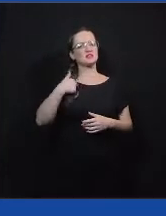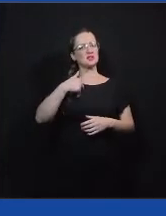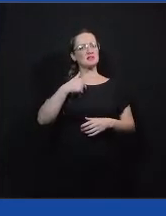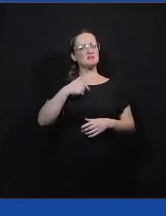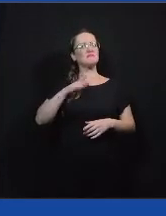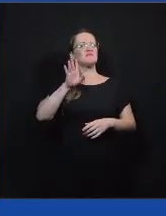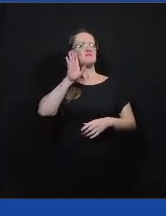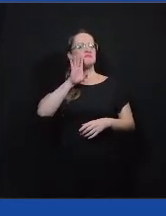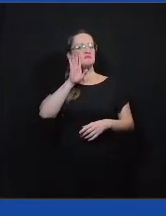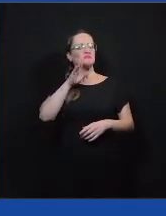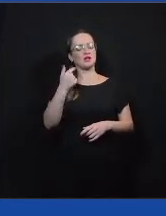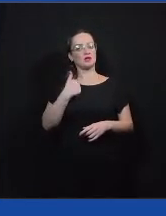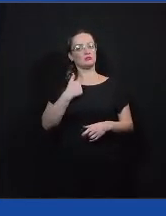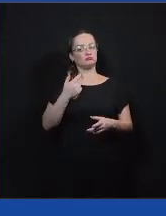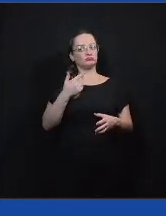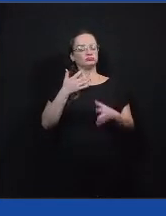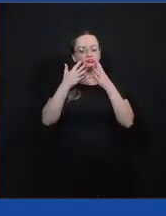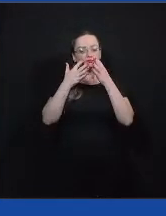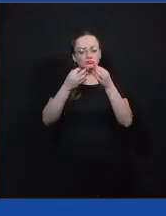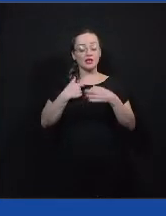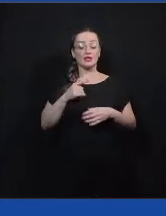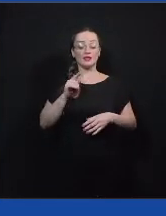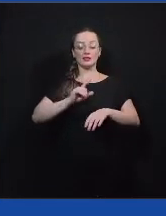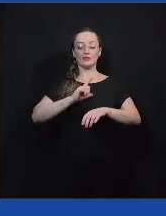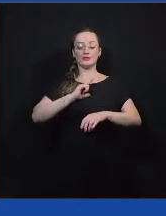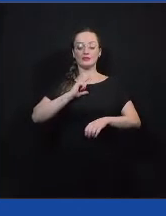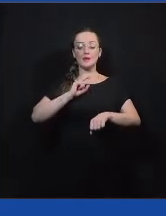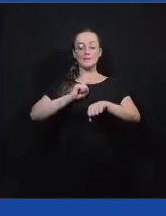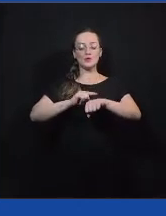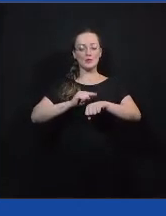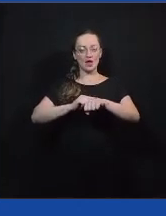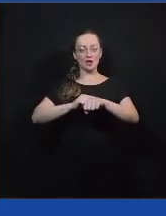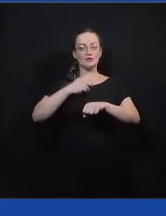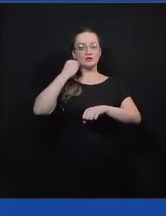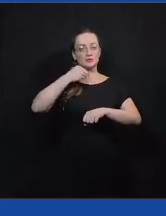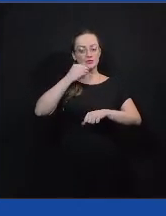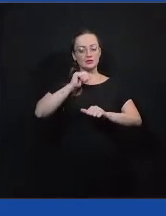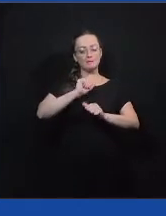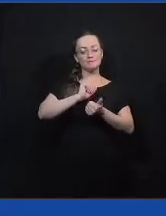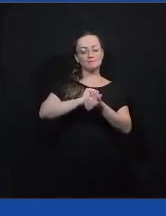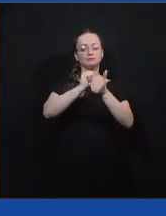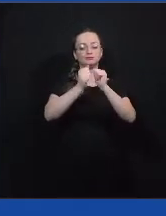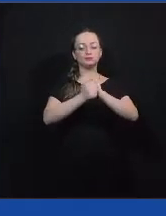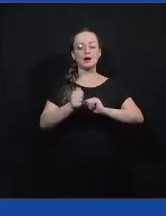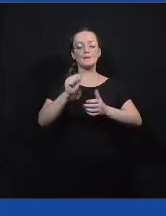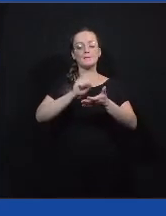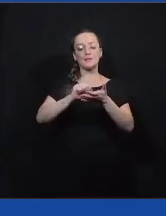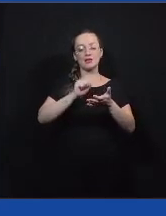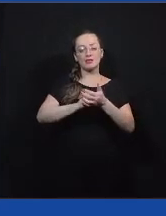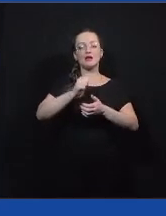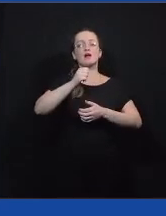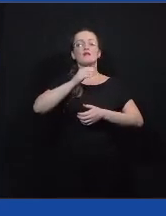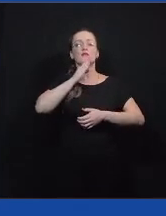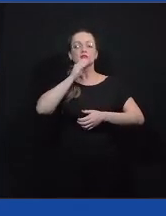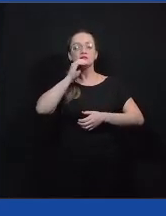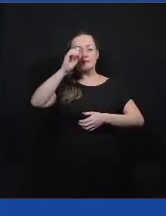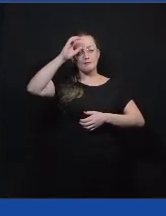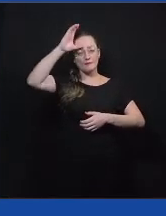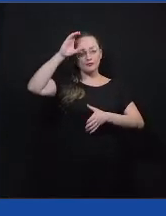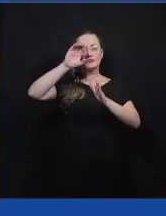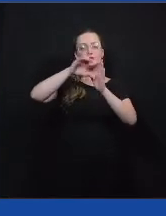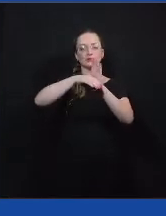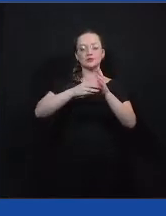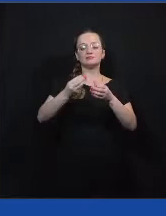E chega uma hora que as experiências precisam virar palavras, precisam virar conhecimentos, ideias, conceitos.